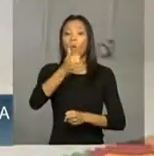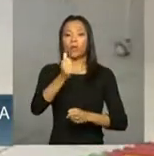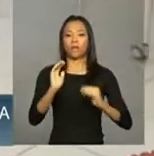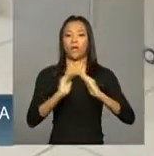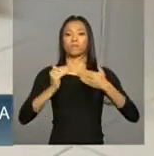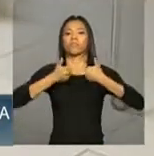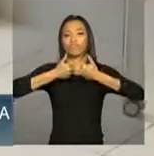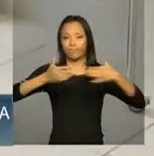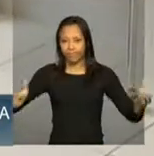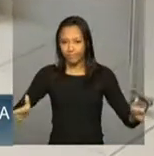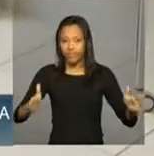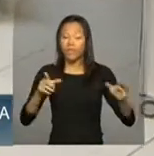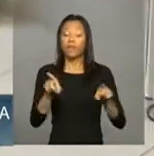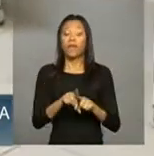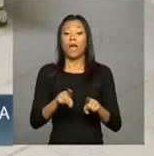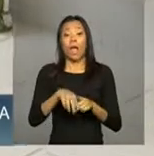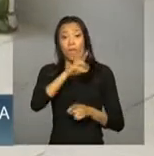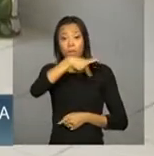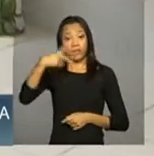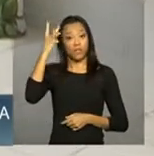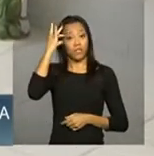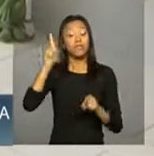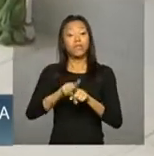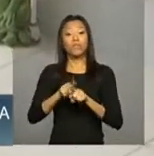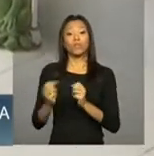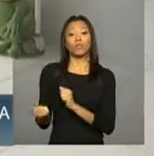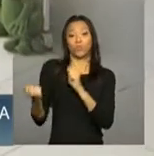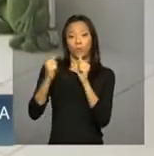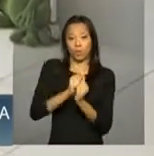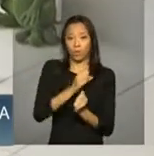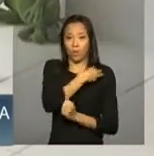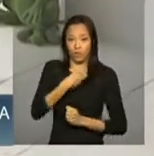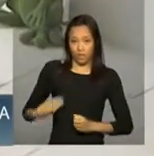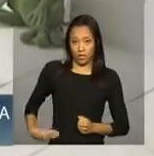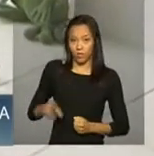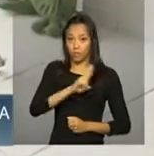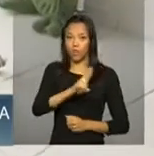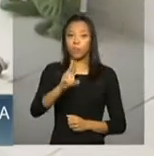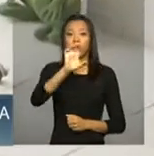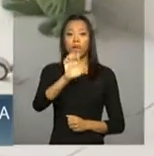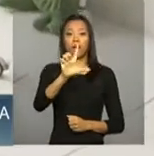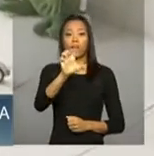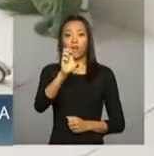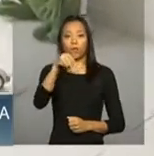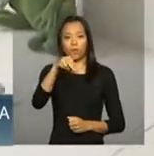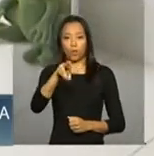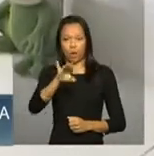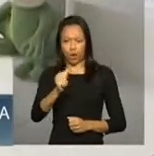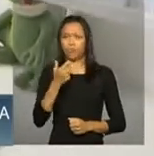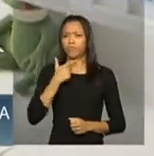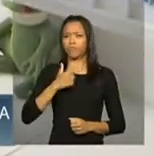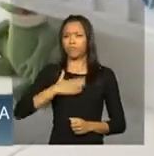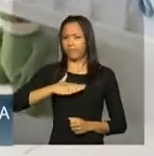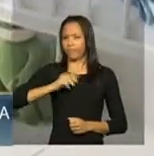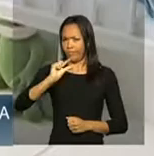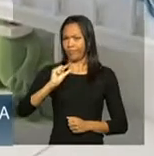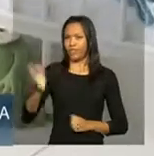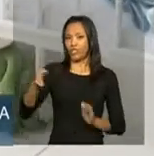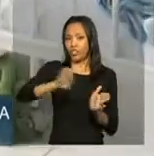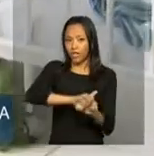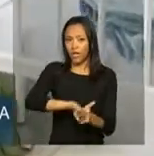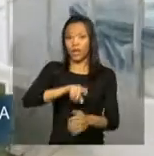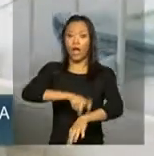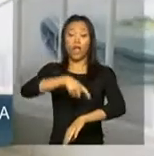Rousseff e a ministra da Secretaria de Políticas para as Mulheres, Eleonora Menicucci, devem chegar logo mais às 9